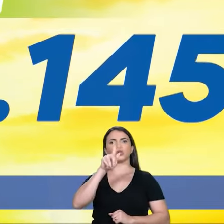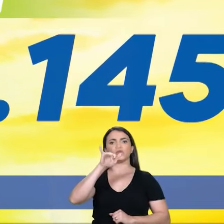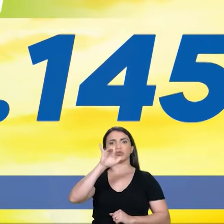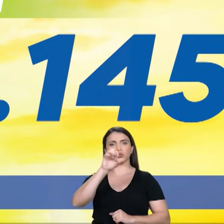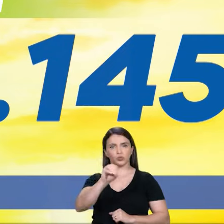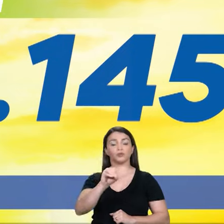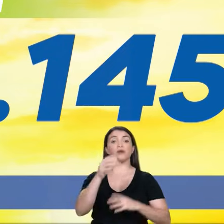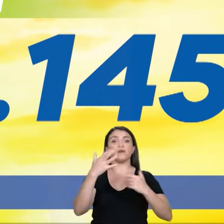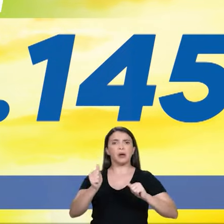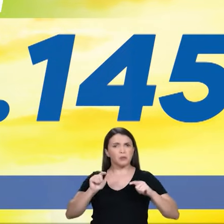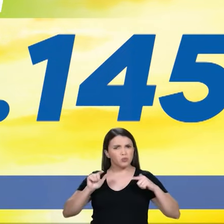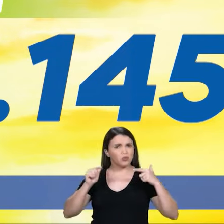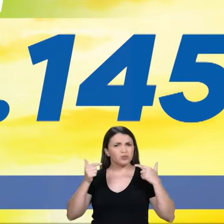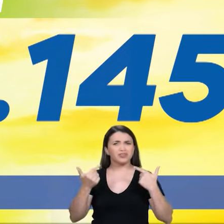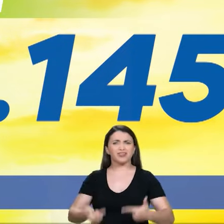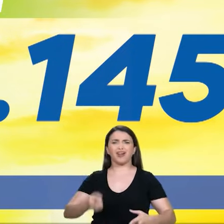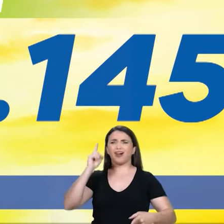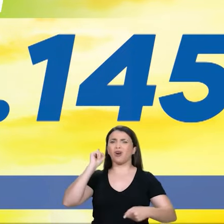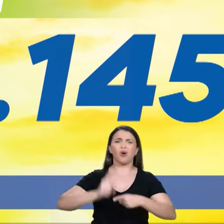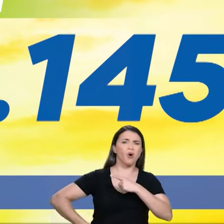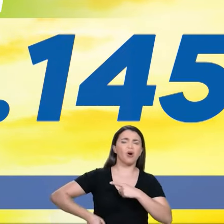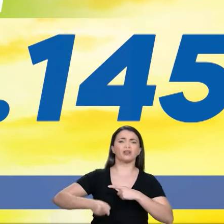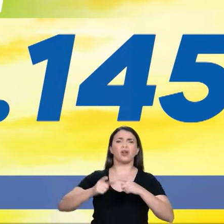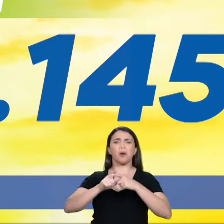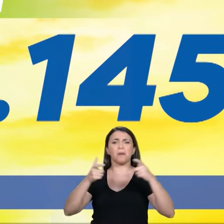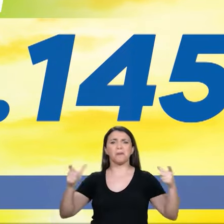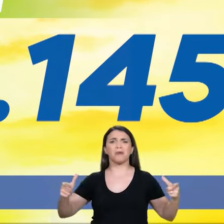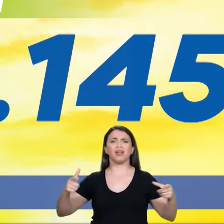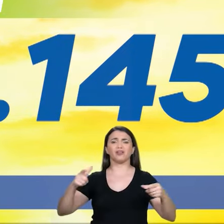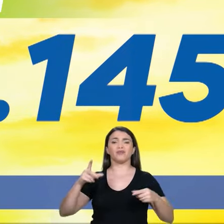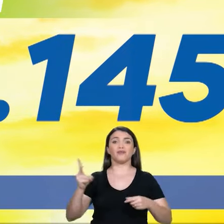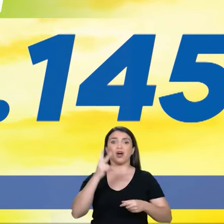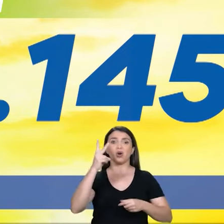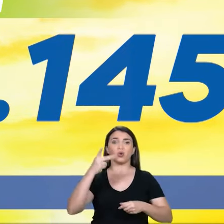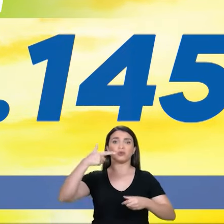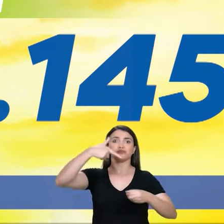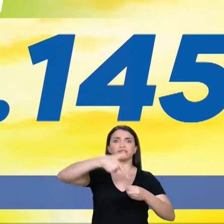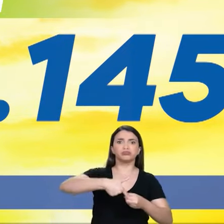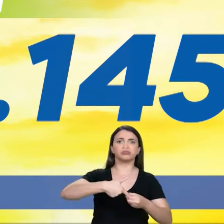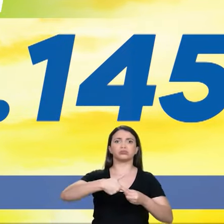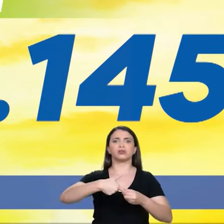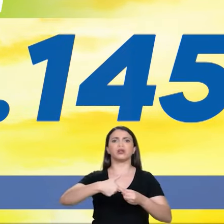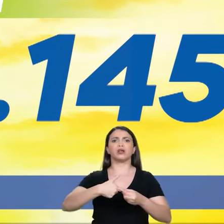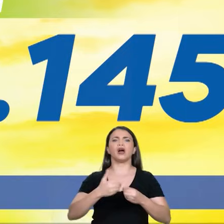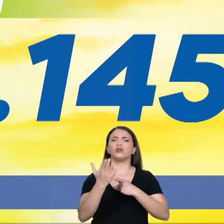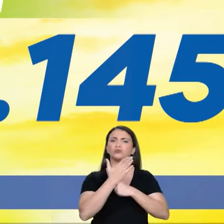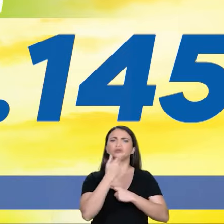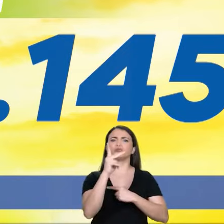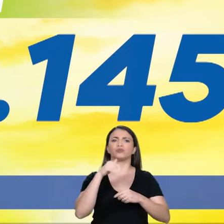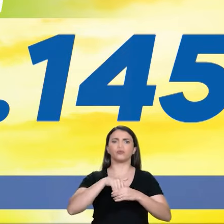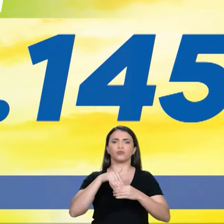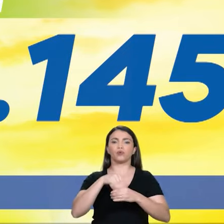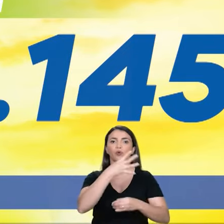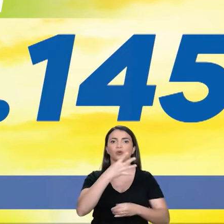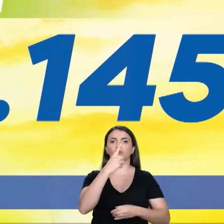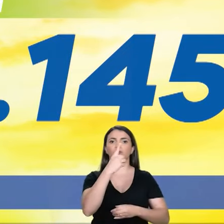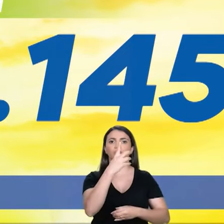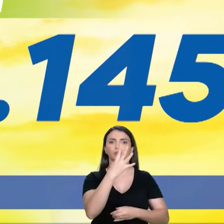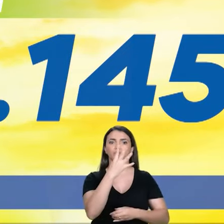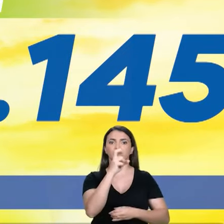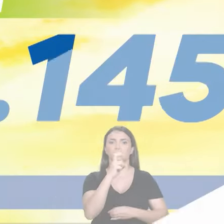44145. Vamos lutar contra o aumento abusivo do ICMS geral e dos combustíveis. Conto com o seu voto,